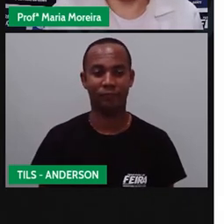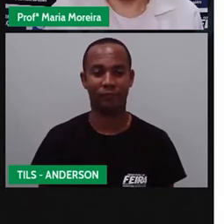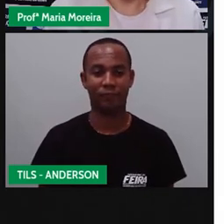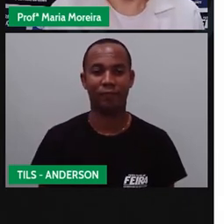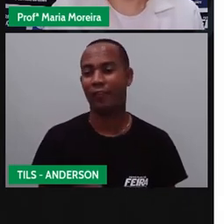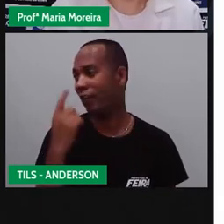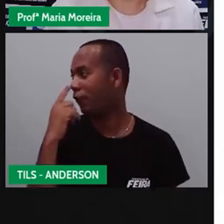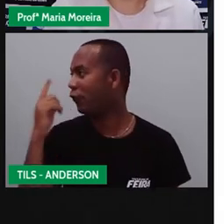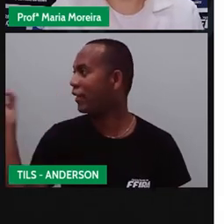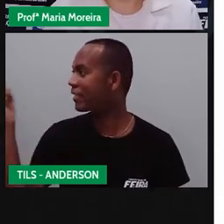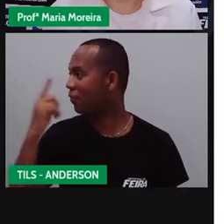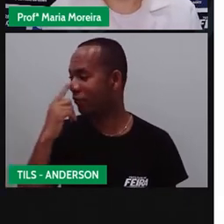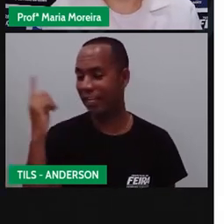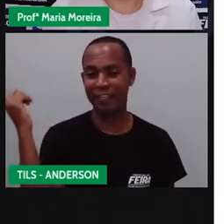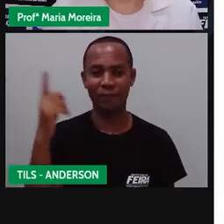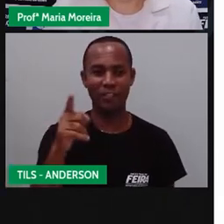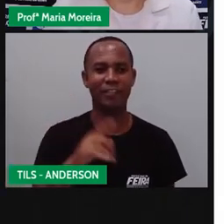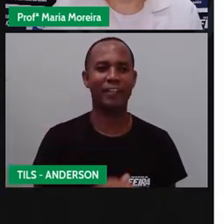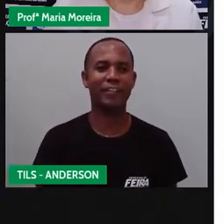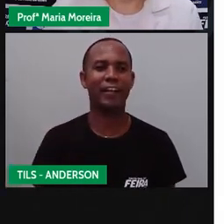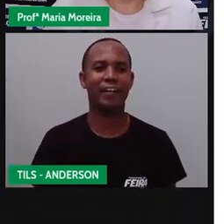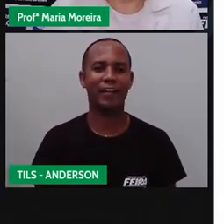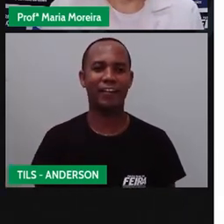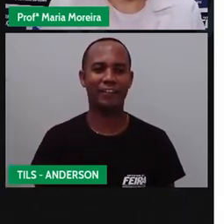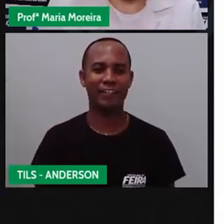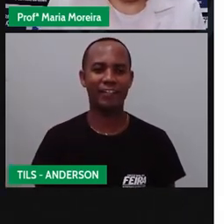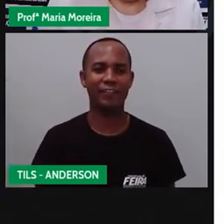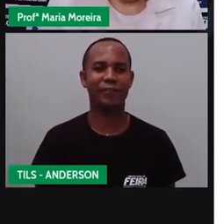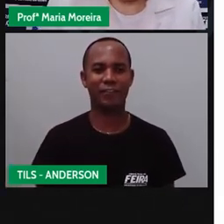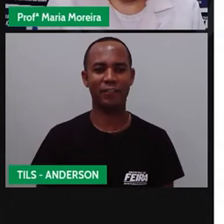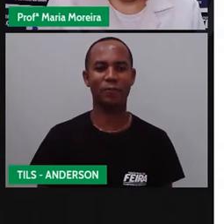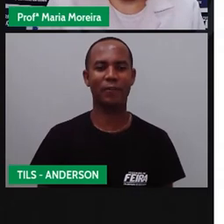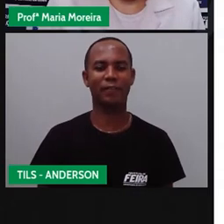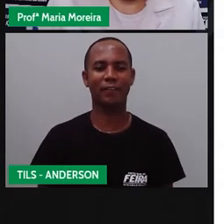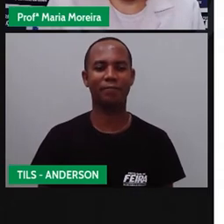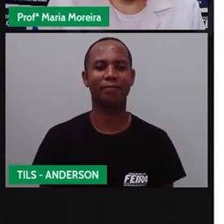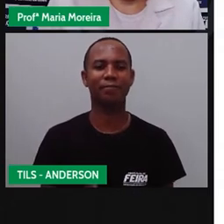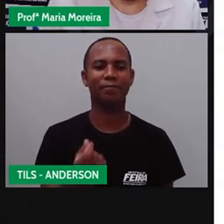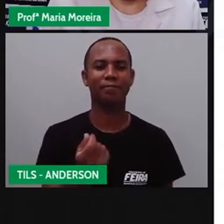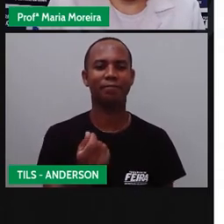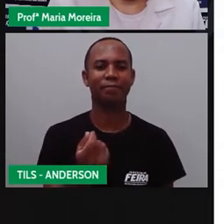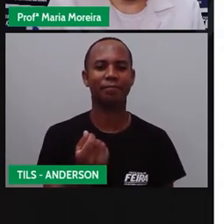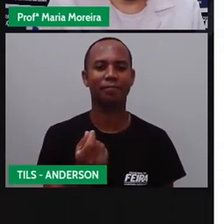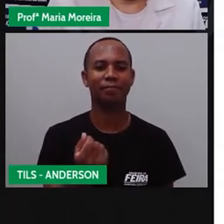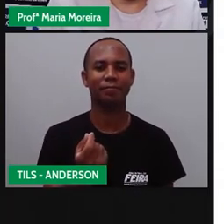não vai. Bom, todos eles... Tenta descobrir, vai lá, faça aí.